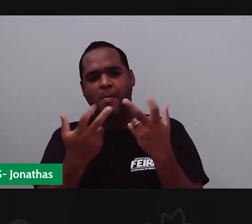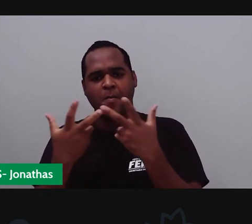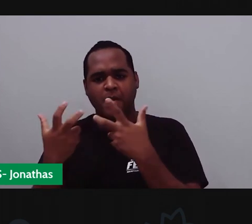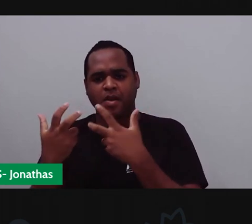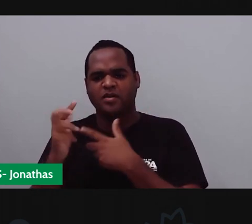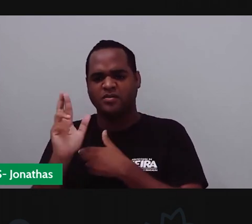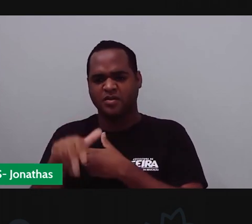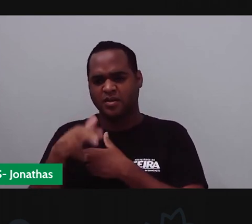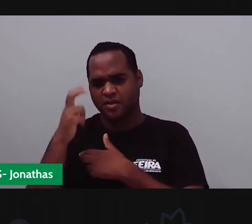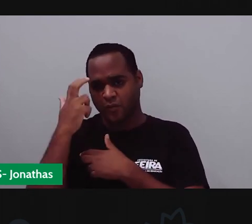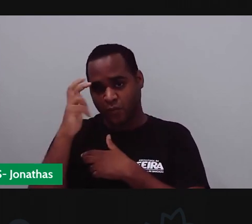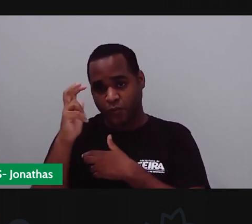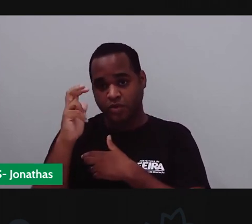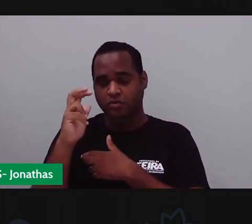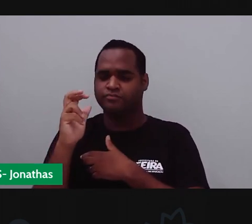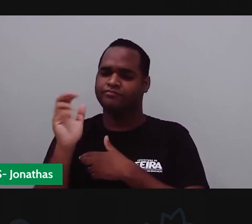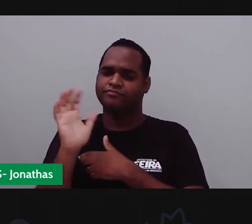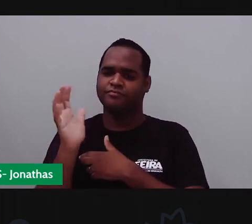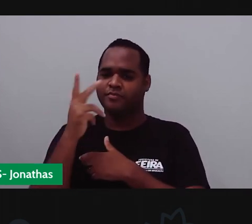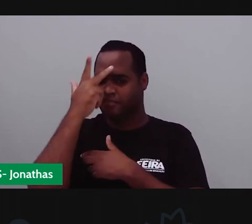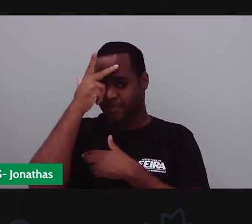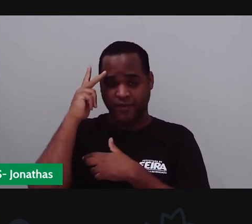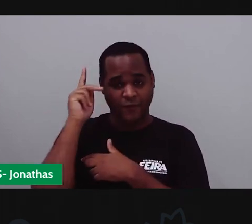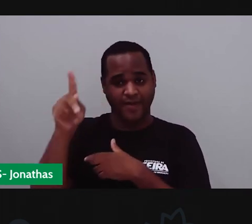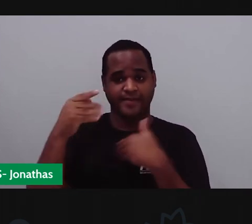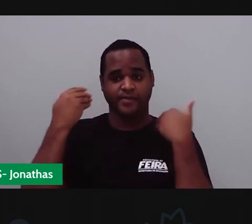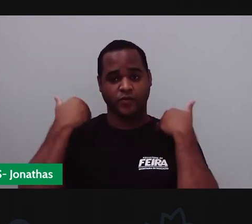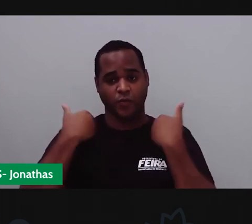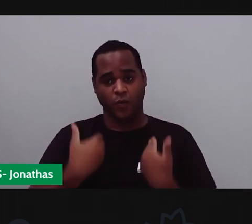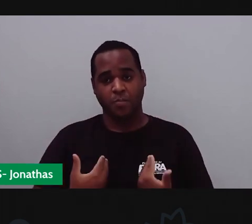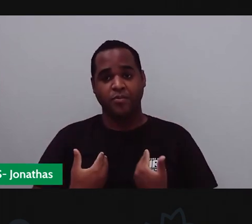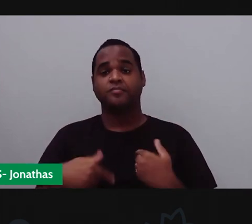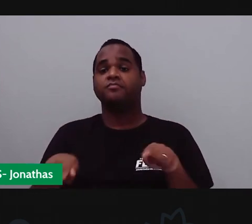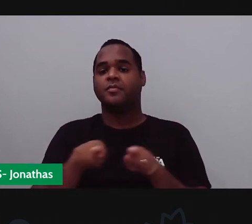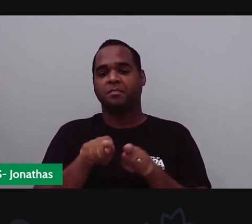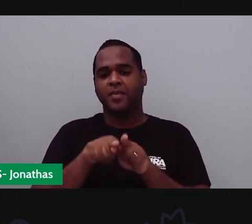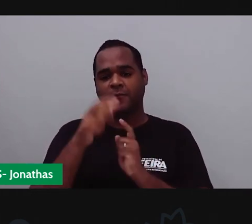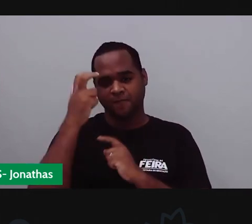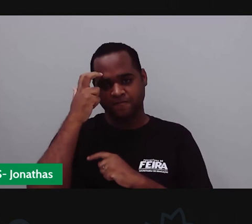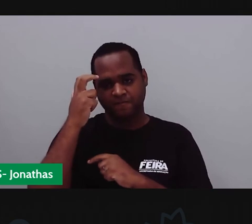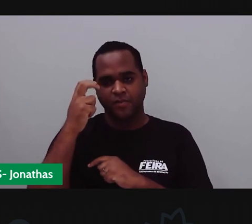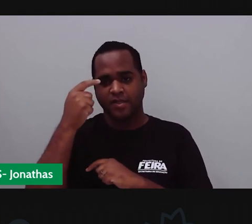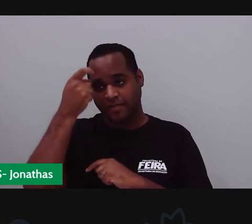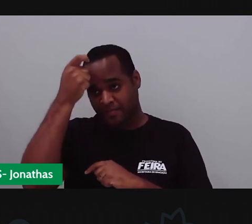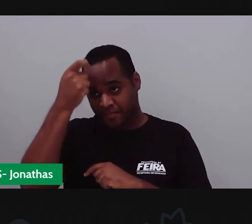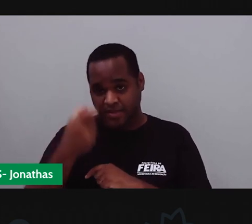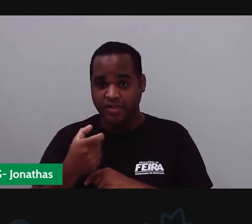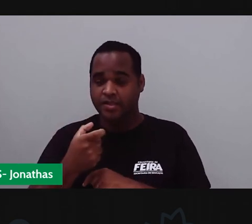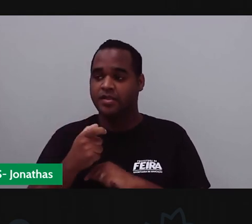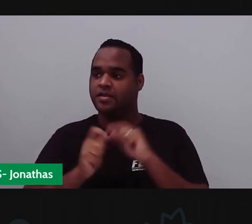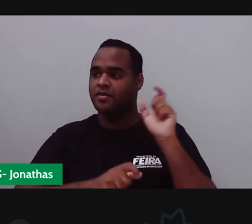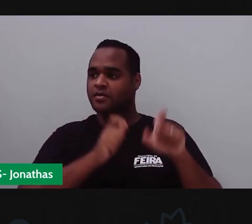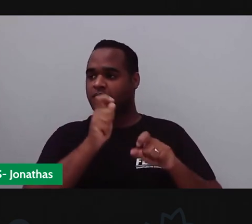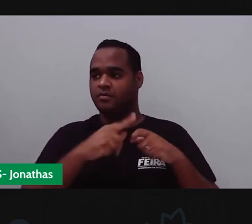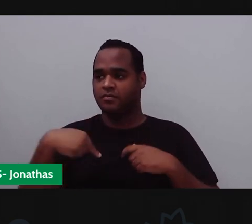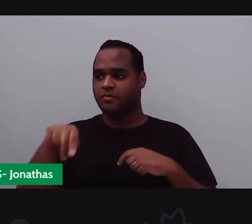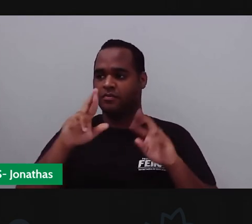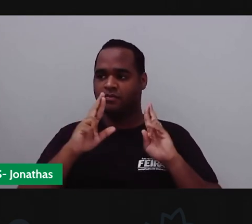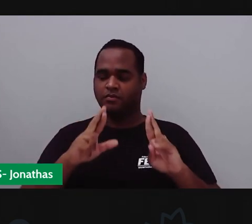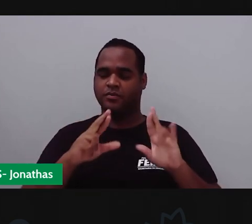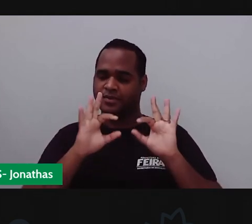cultura, está nas características físicas, está na personalidade e que isso precisa ser respeitado.